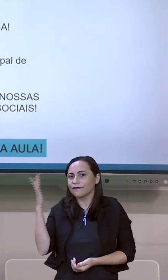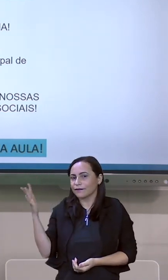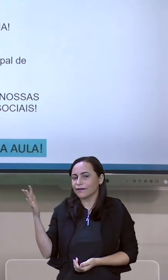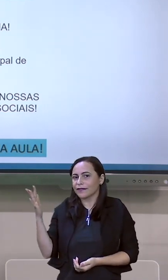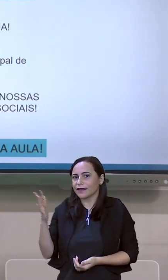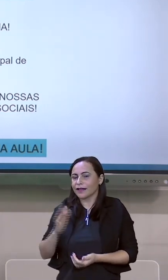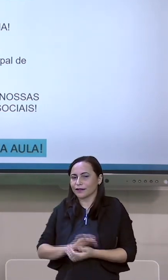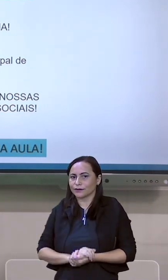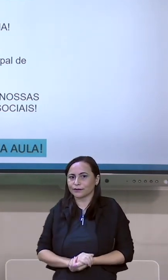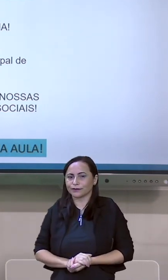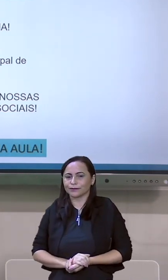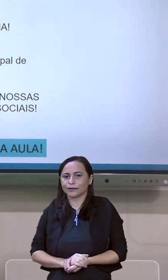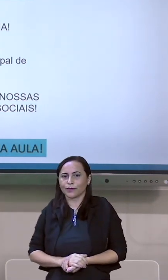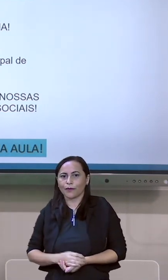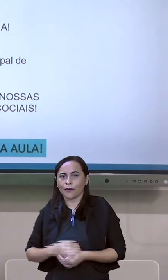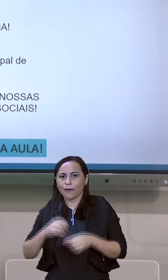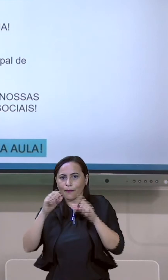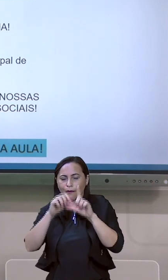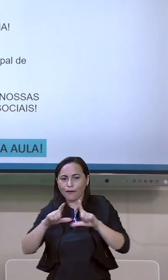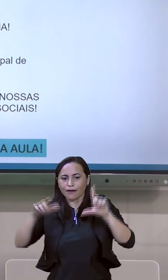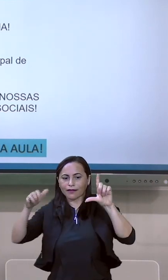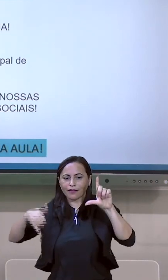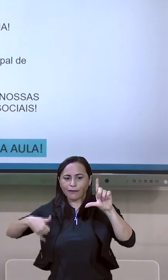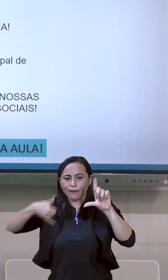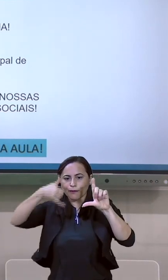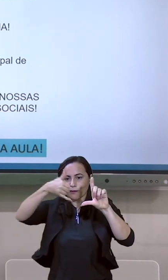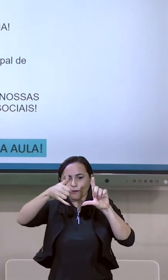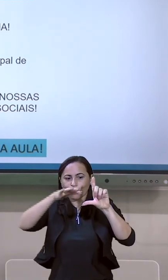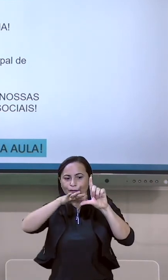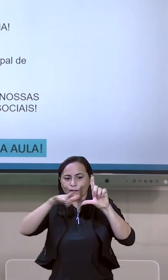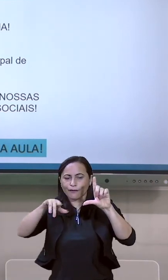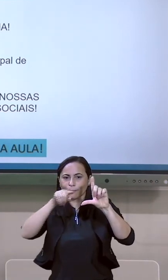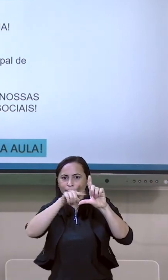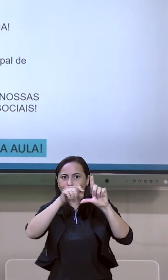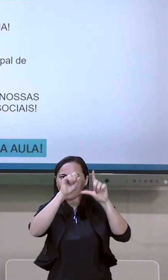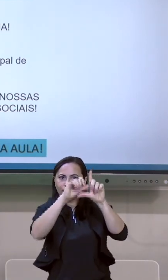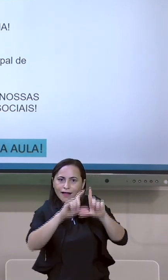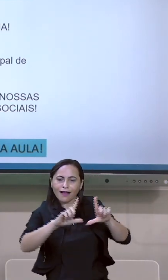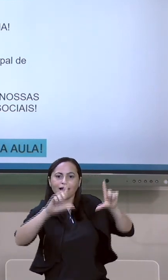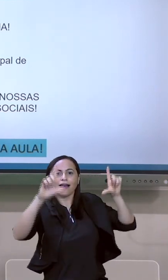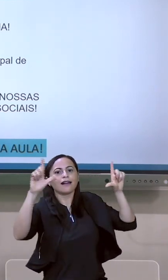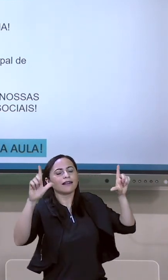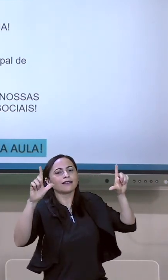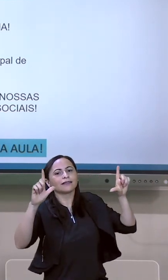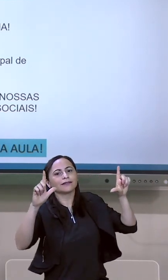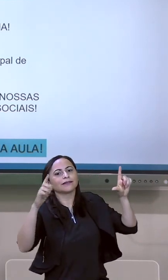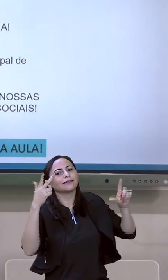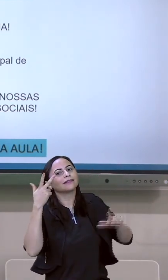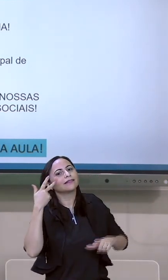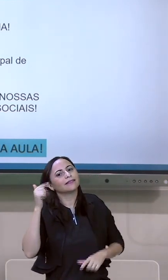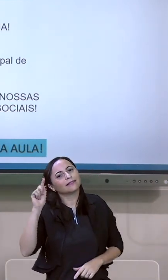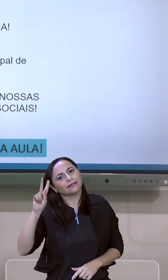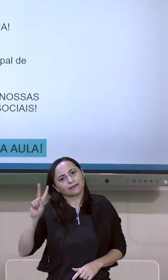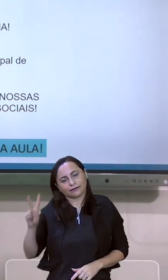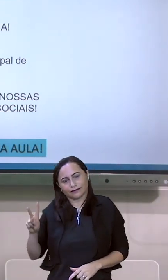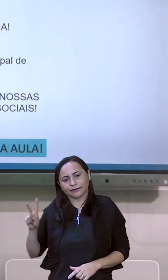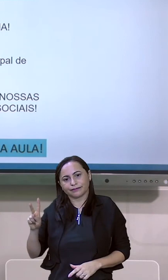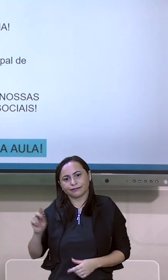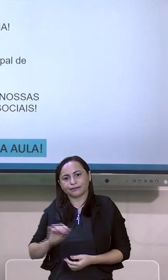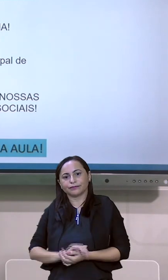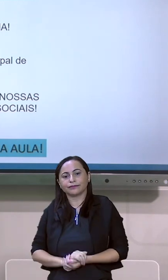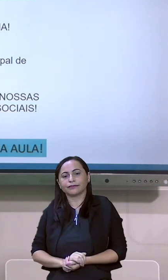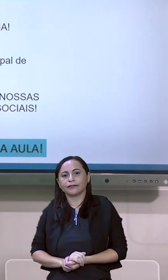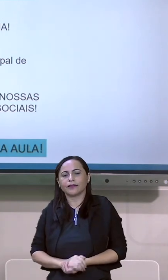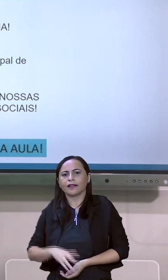a sua câmera e vai apontar pra essa imagem e você vai ser direcionado até a nossa plataforma SmetGV.